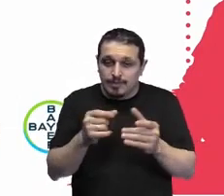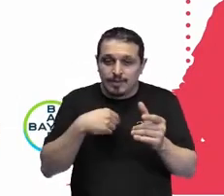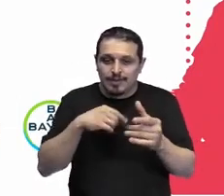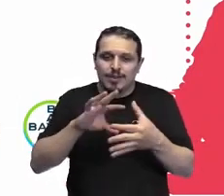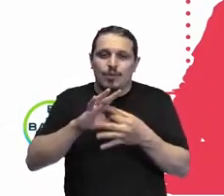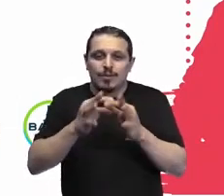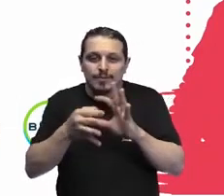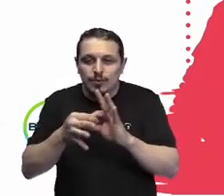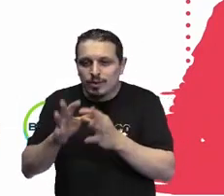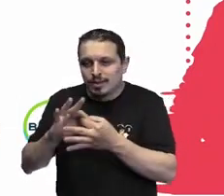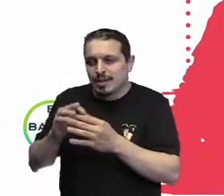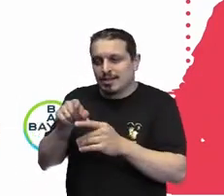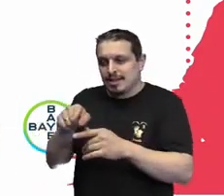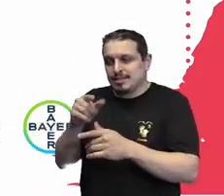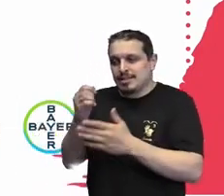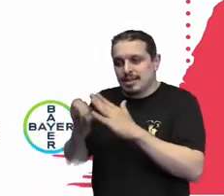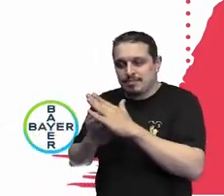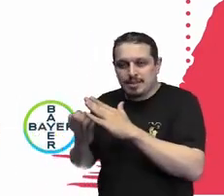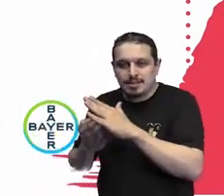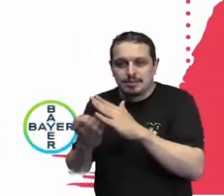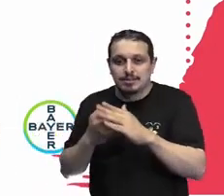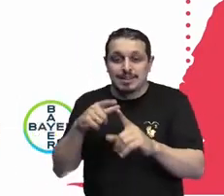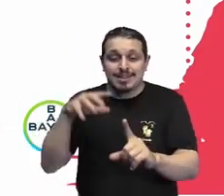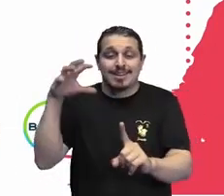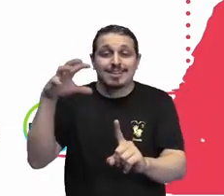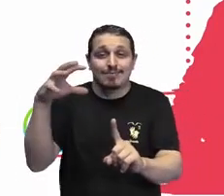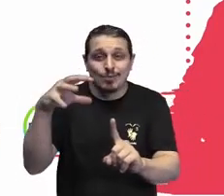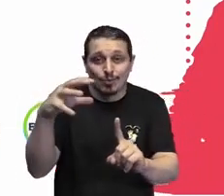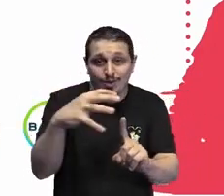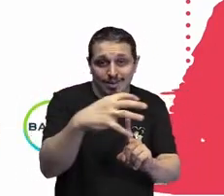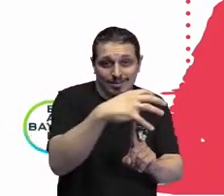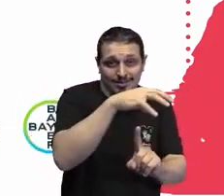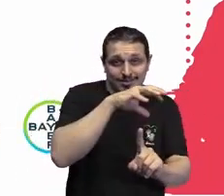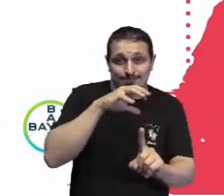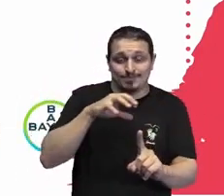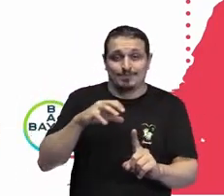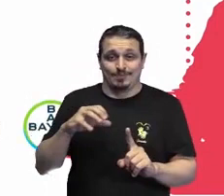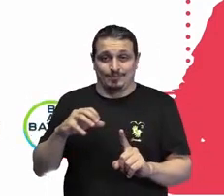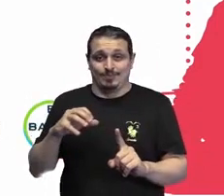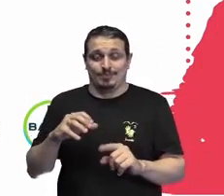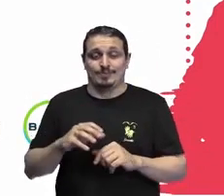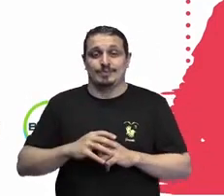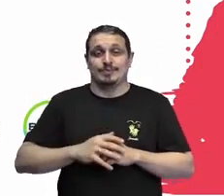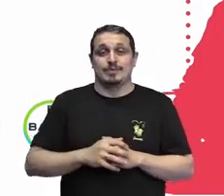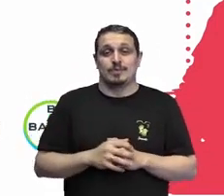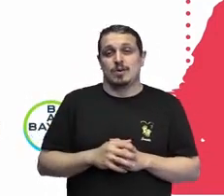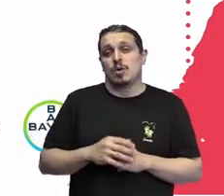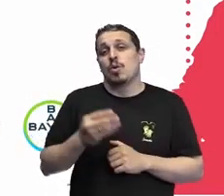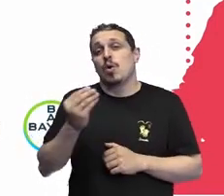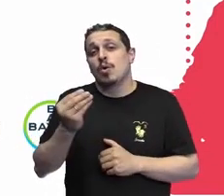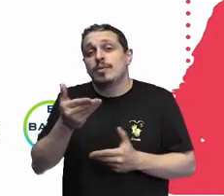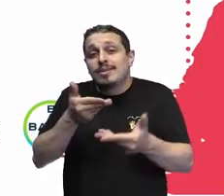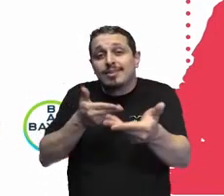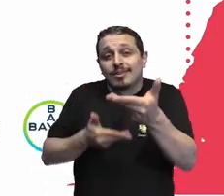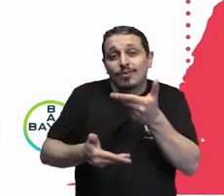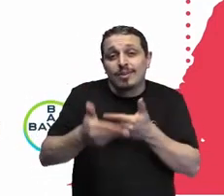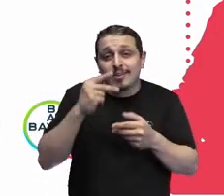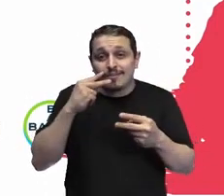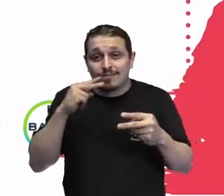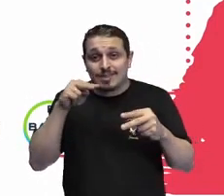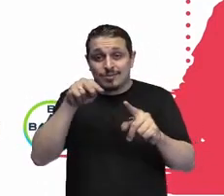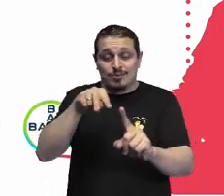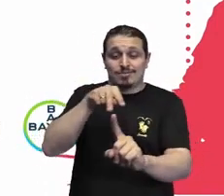também influenciam a forma como você é tratado, é visto, e